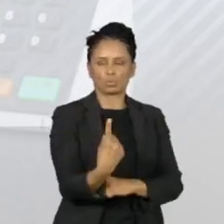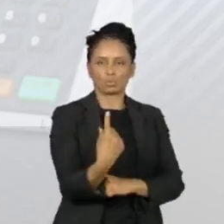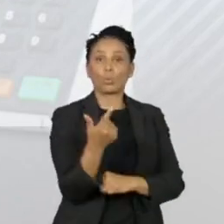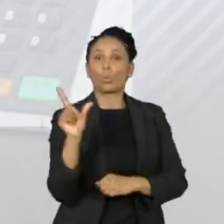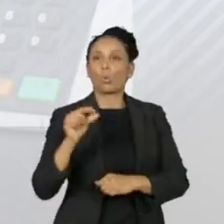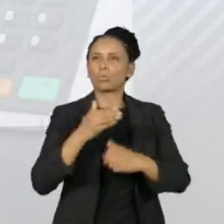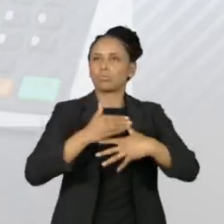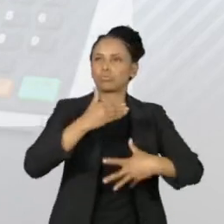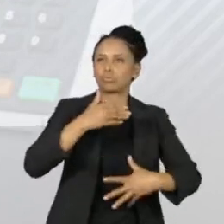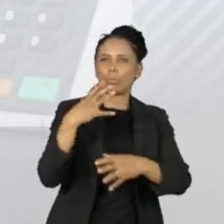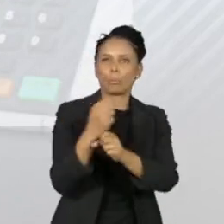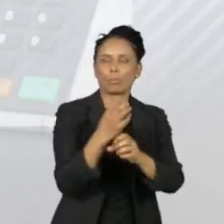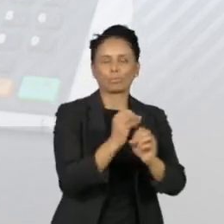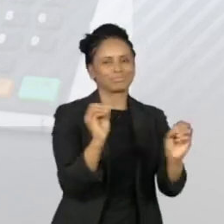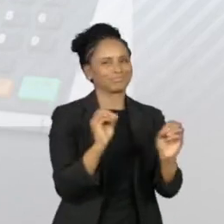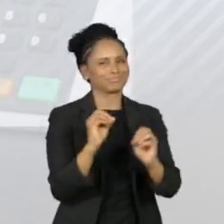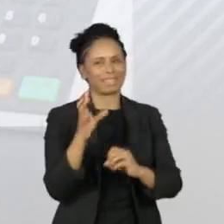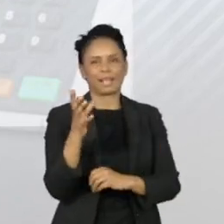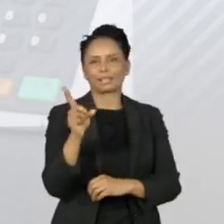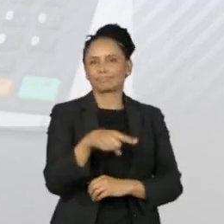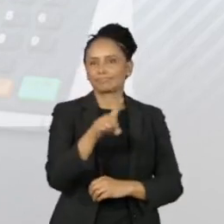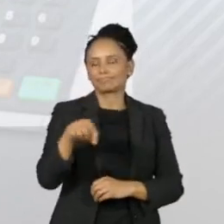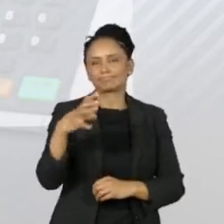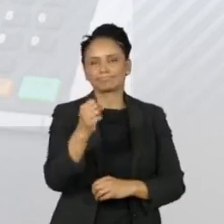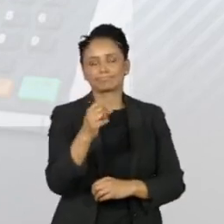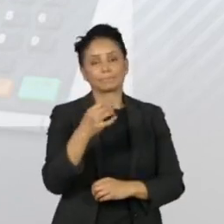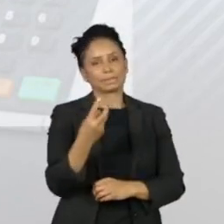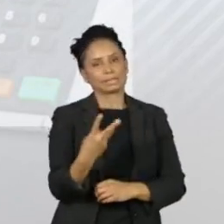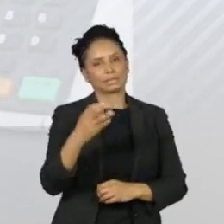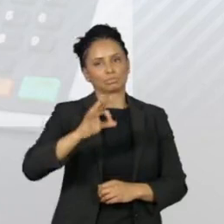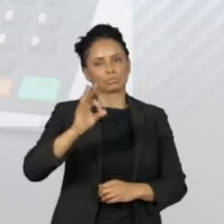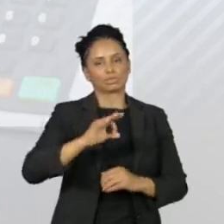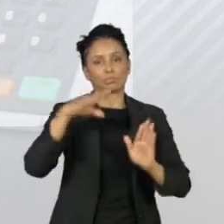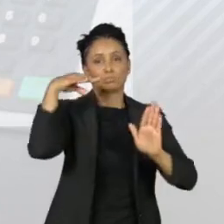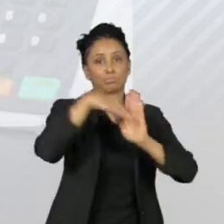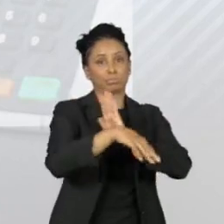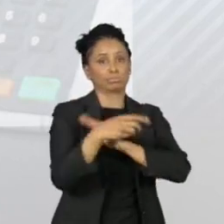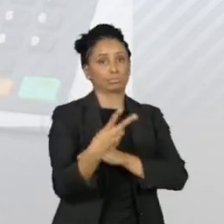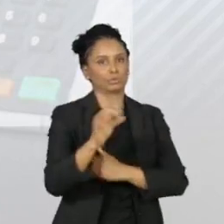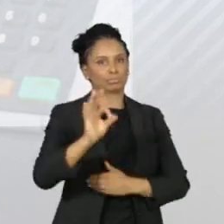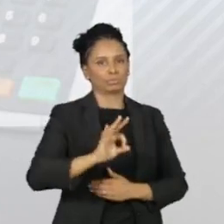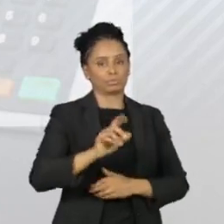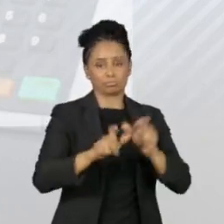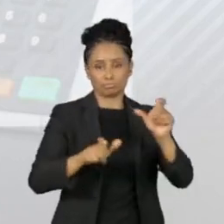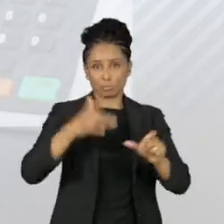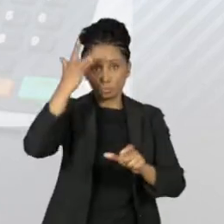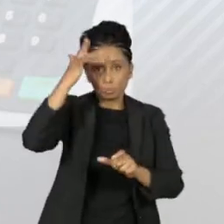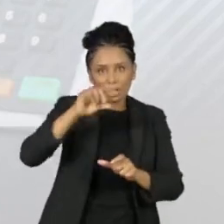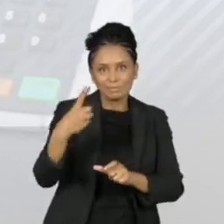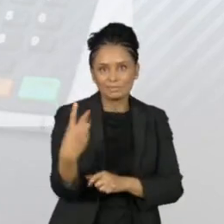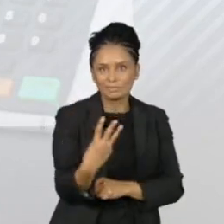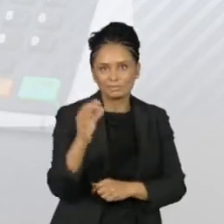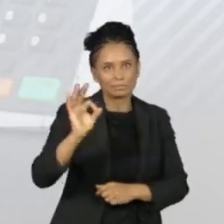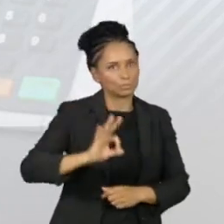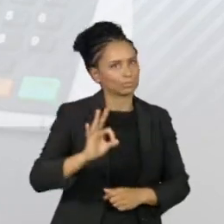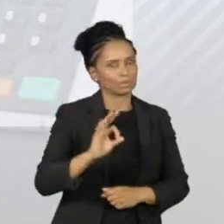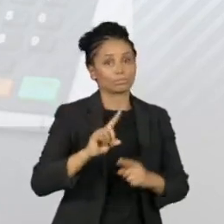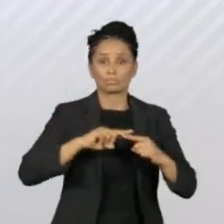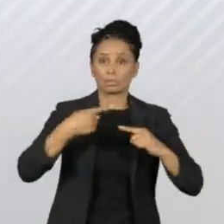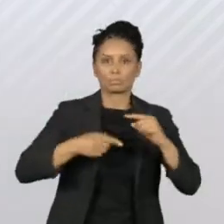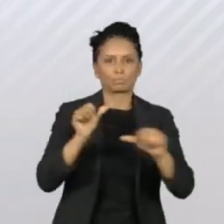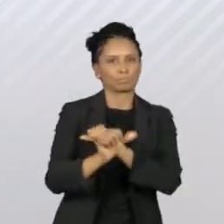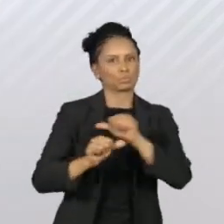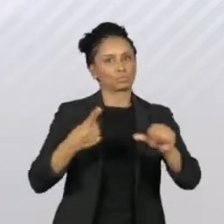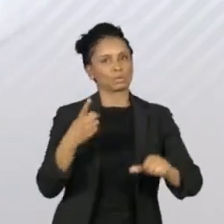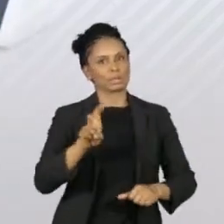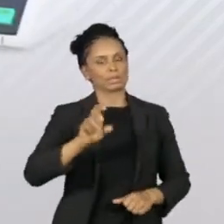não pontuaram. Votos brancos e nulos, 3% e caiu para 2. Não sabem, 13% e depois 15.